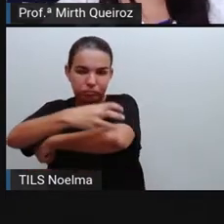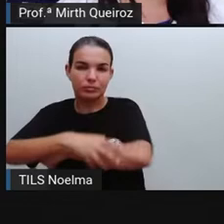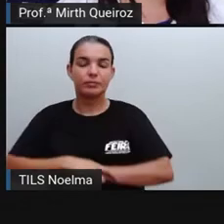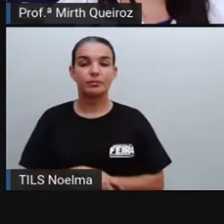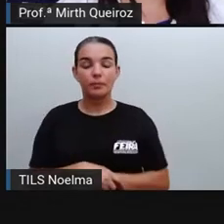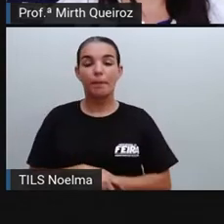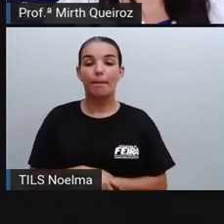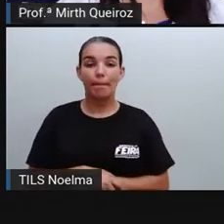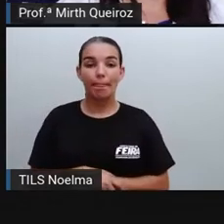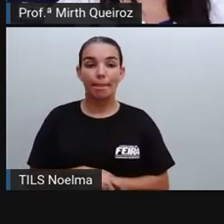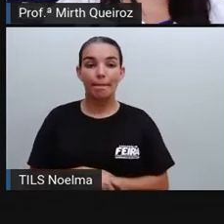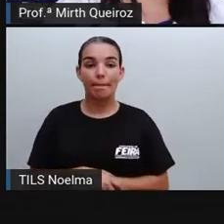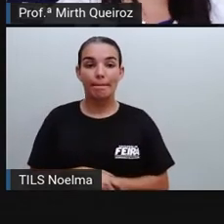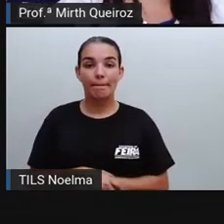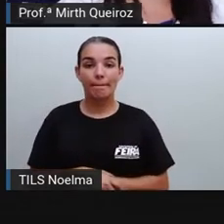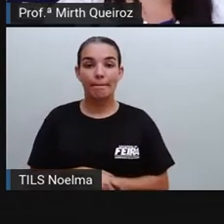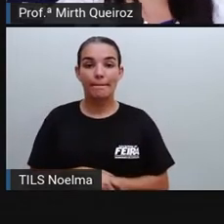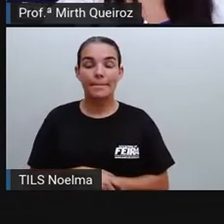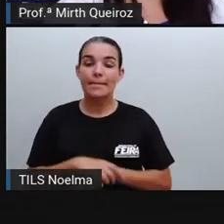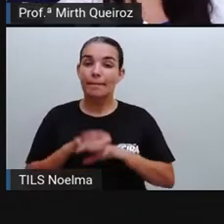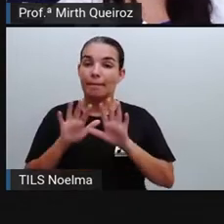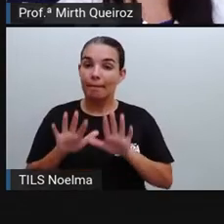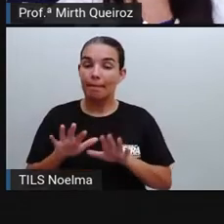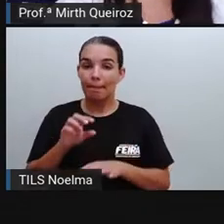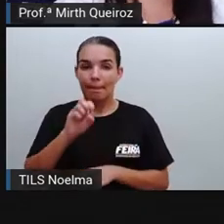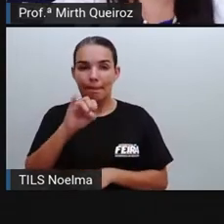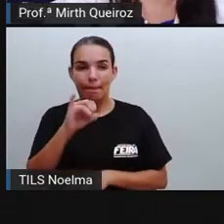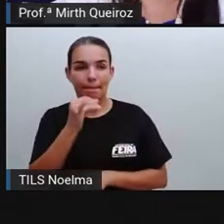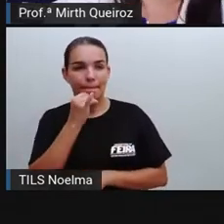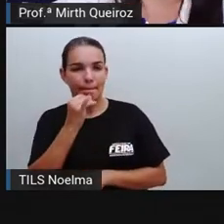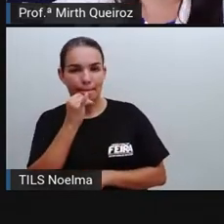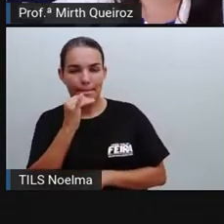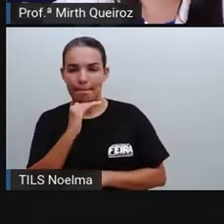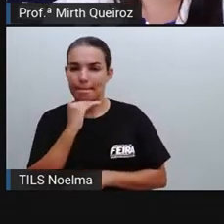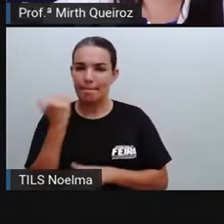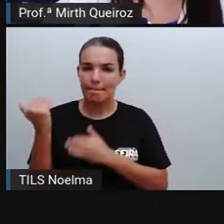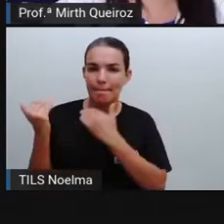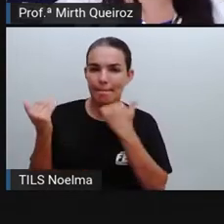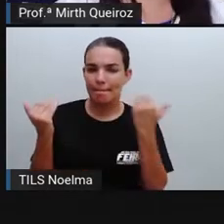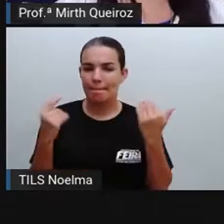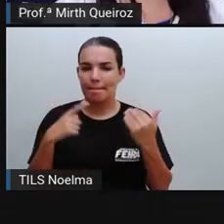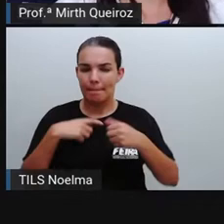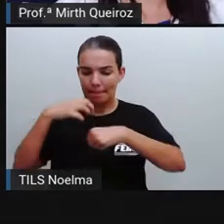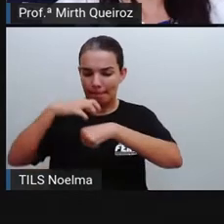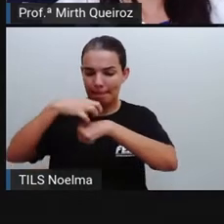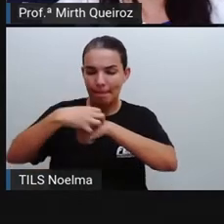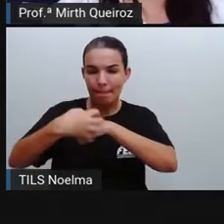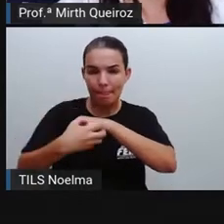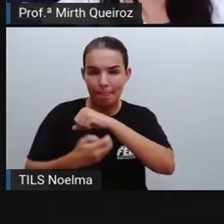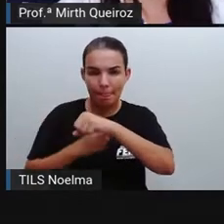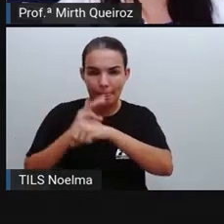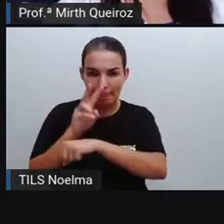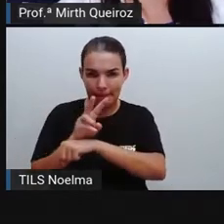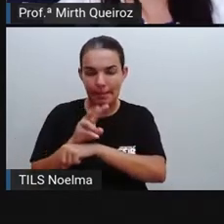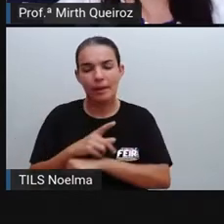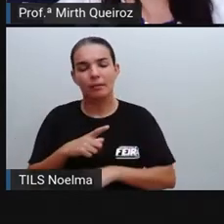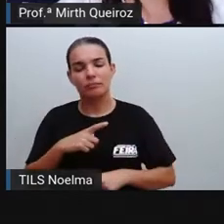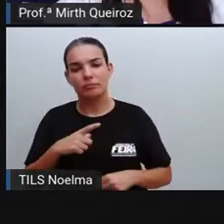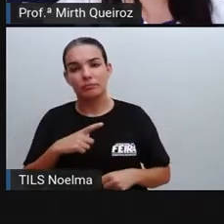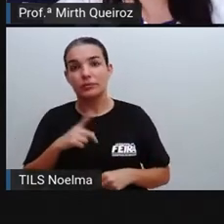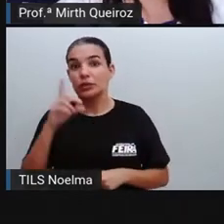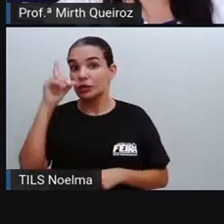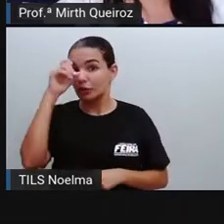Casos de mortes relacionados à chikungunya são muito raros,